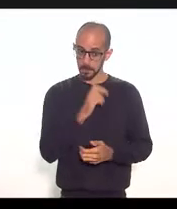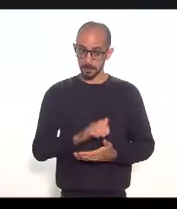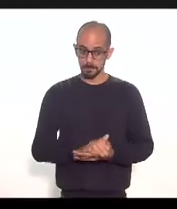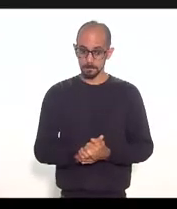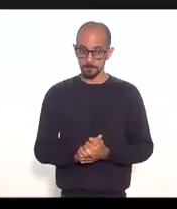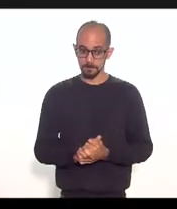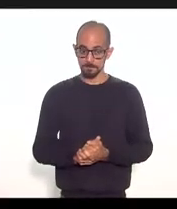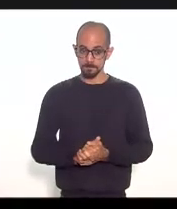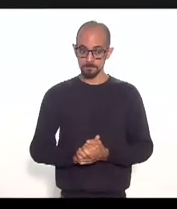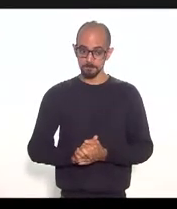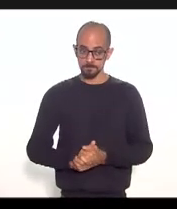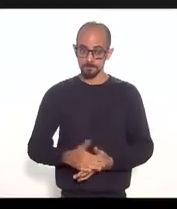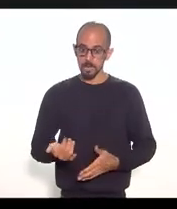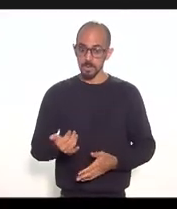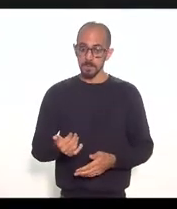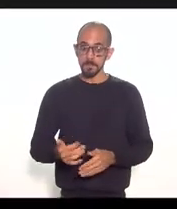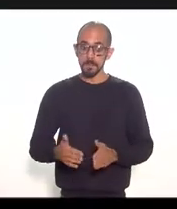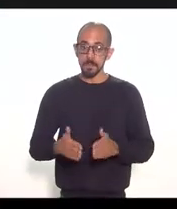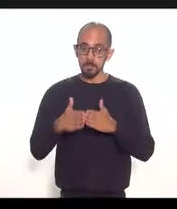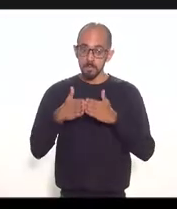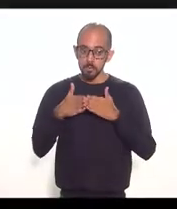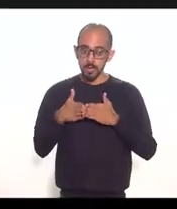Por favor, senhor Sérgio,